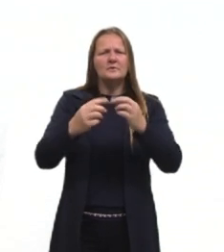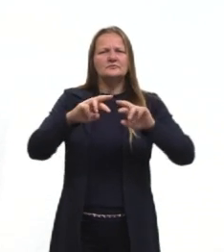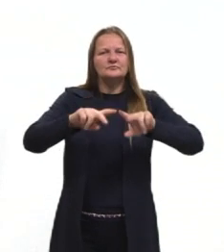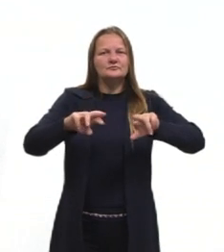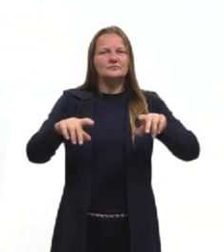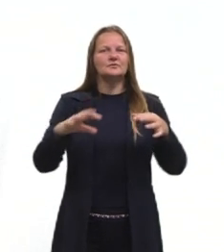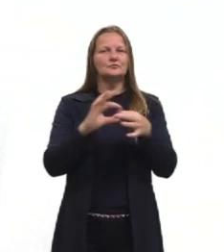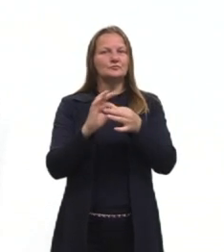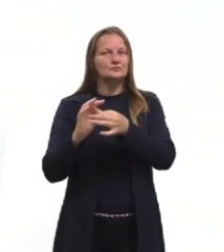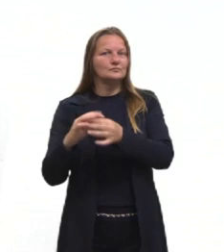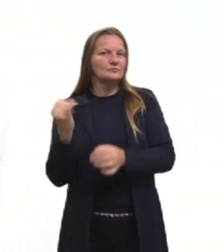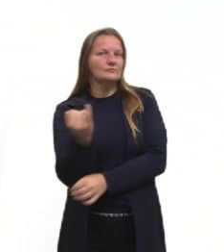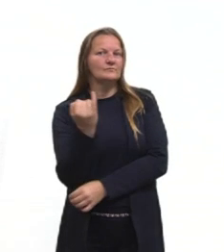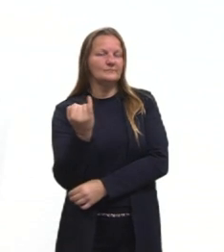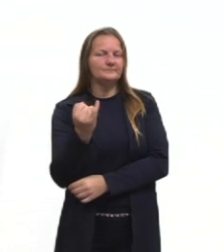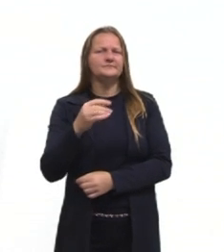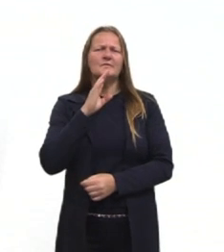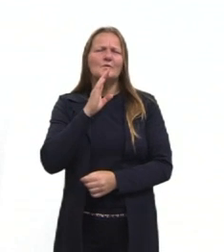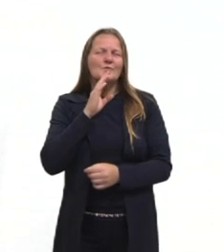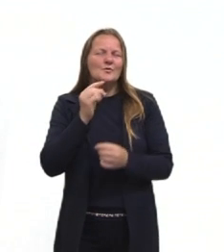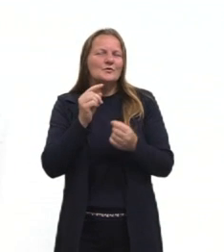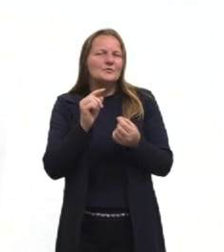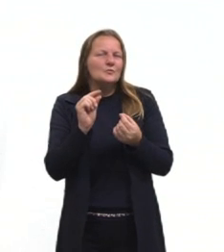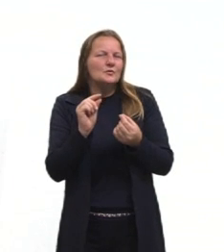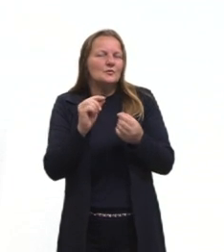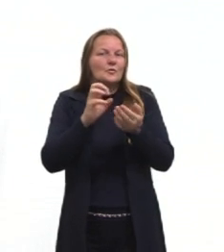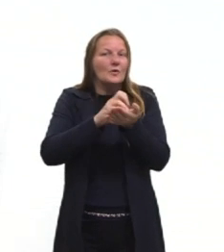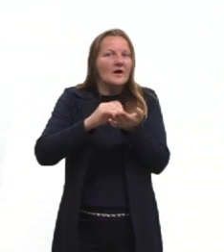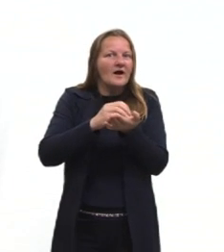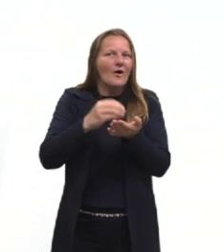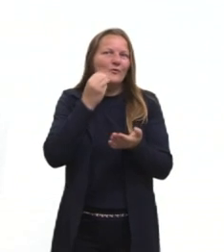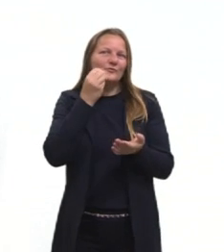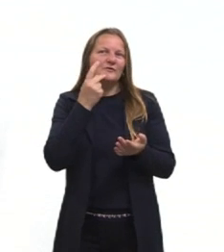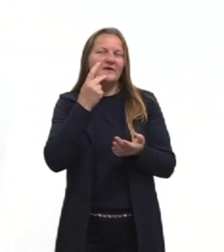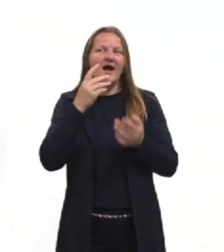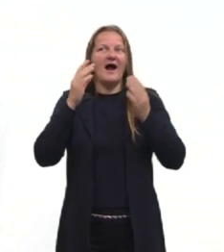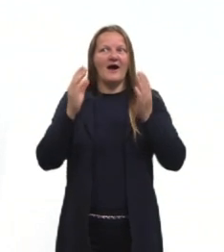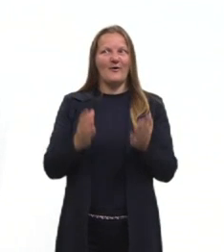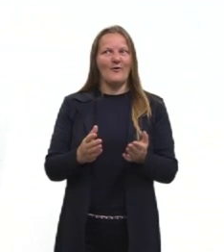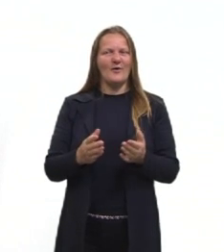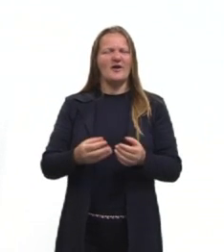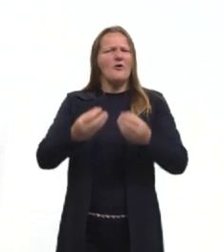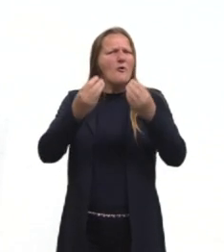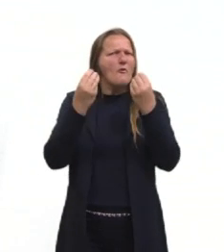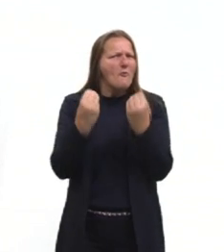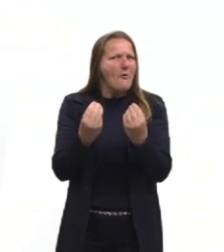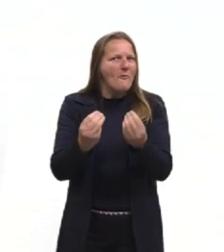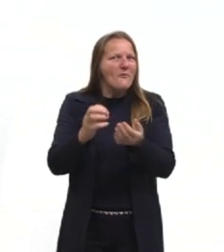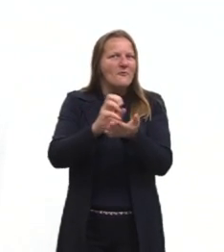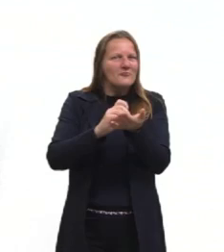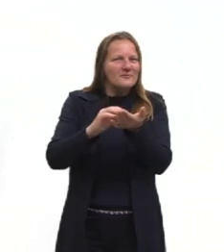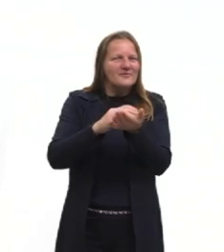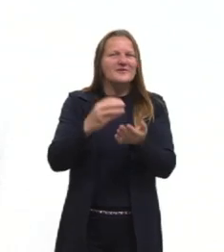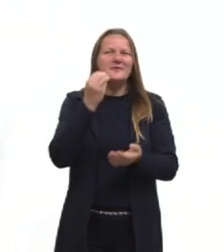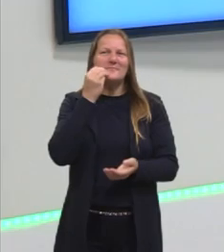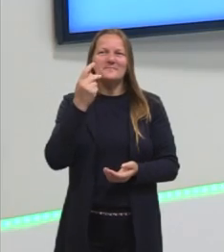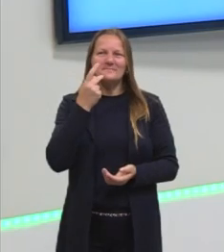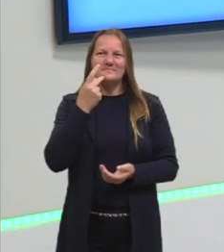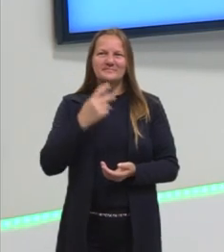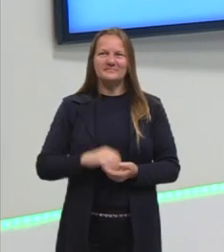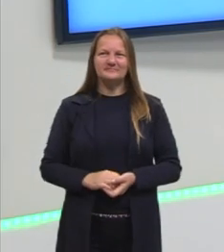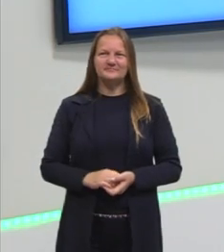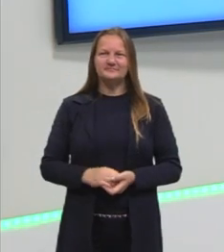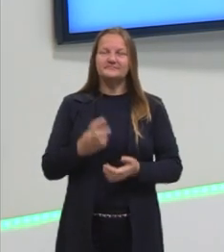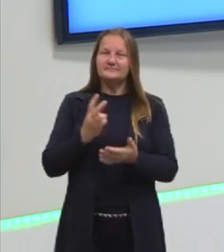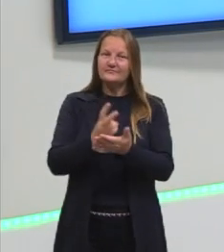importantes, vimos um pouquinho do cálculo da probabilidade, mas então na aula agora nós vamos dar continuidade